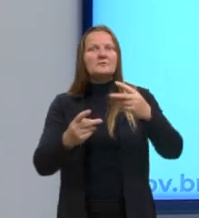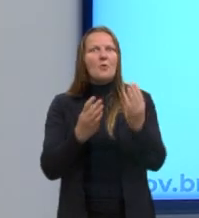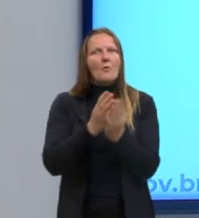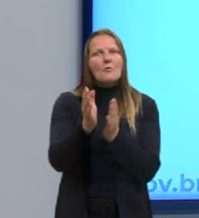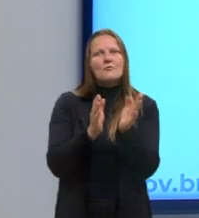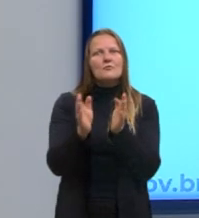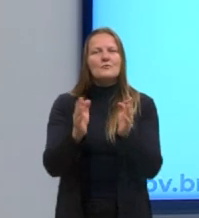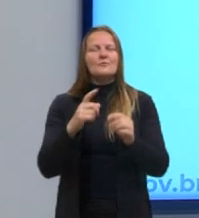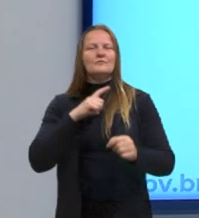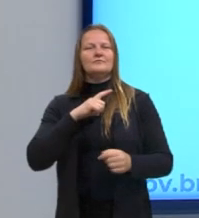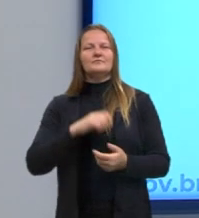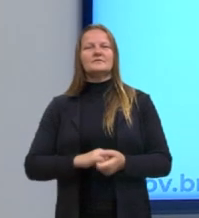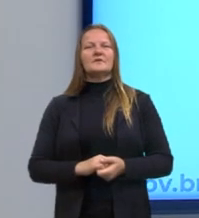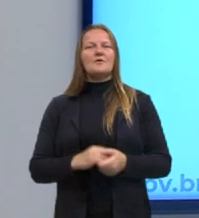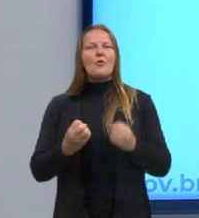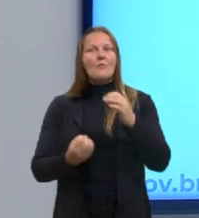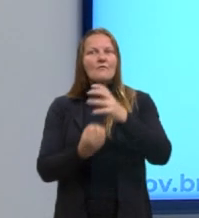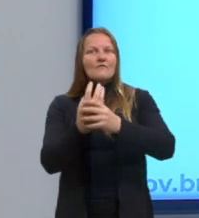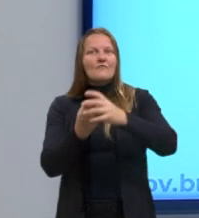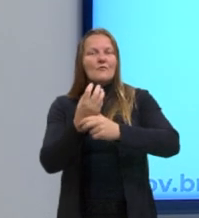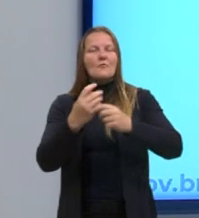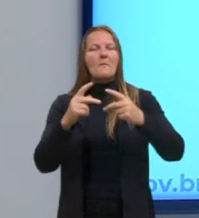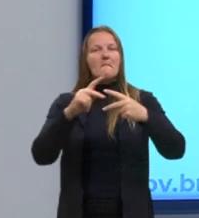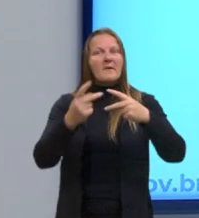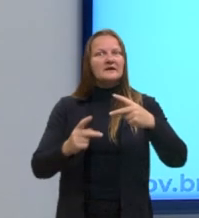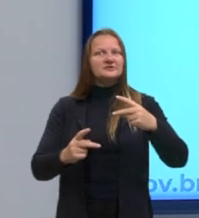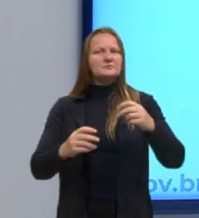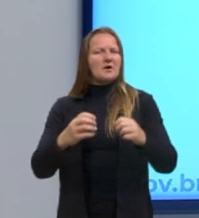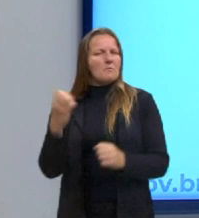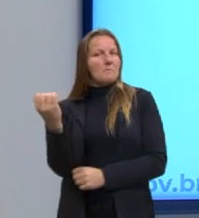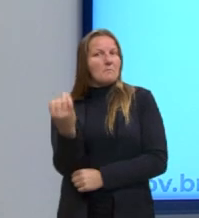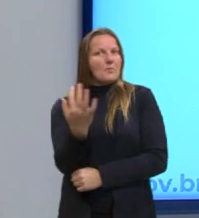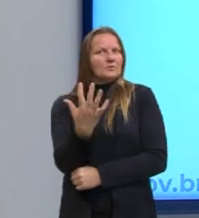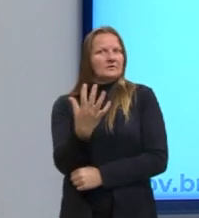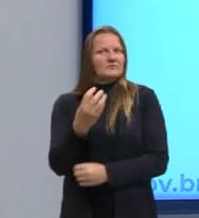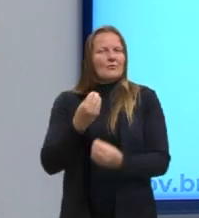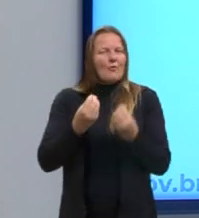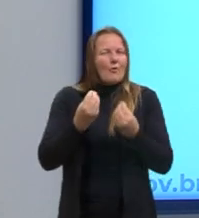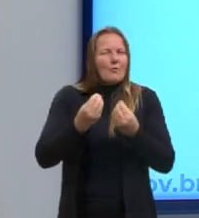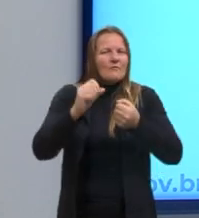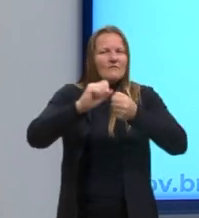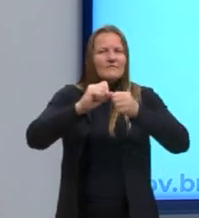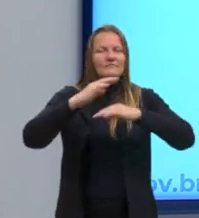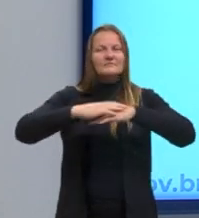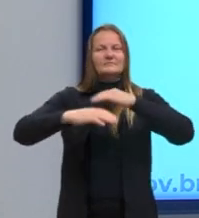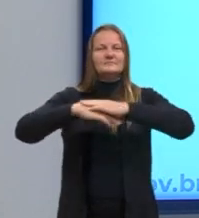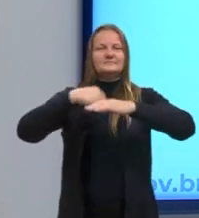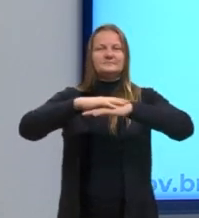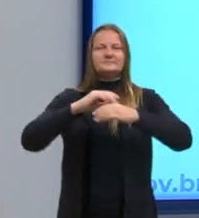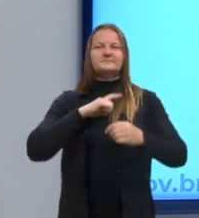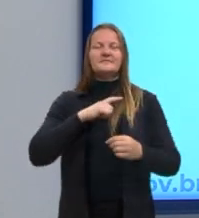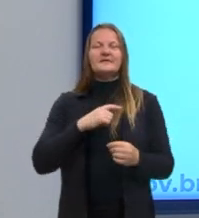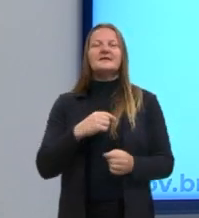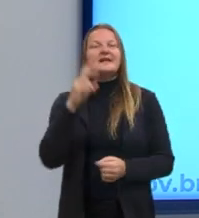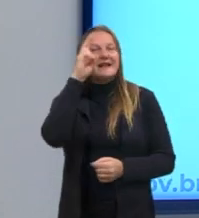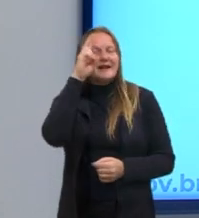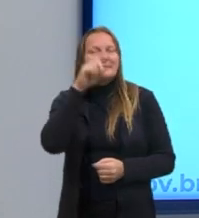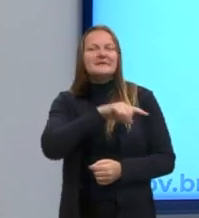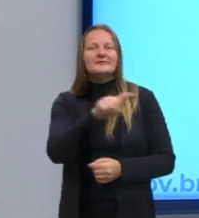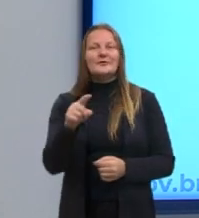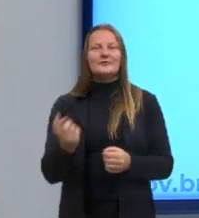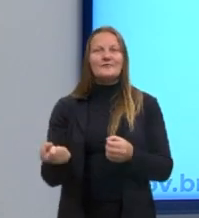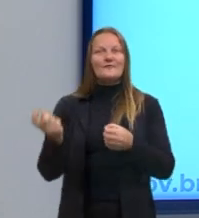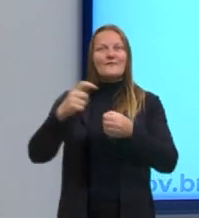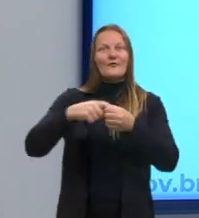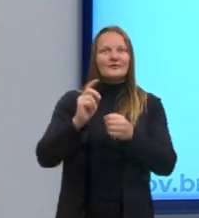Então olha só como é que vai se formando essa modernidade, como é ela vai se construindo. Lembre-se sempre, né? Que nós estamos aqui, voltando um pouco na